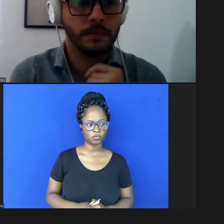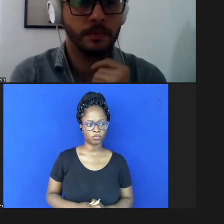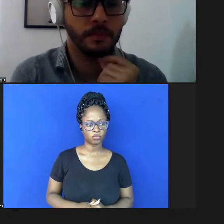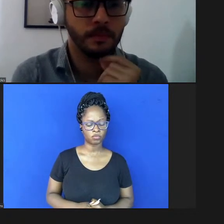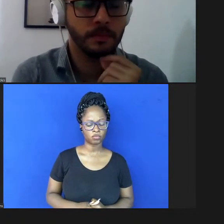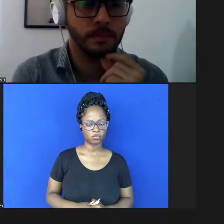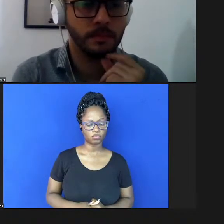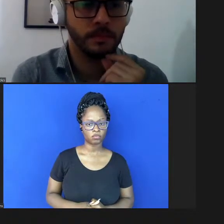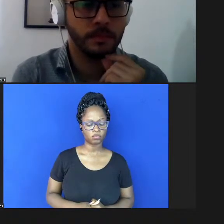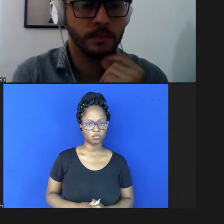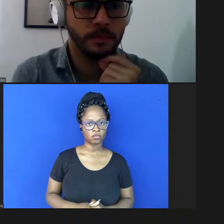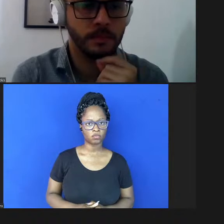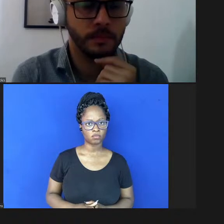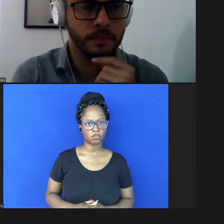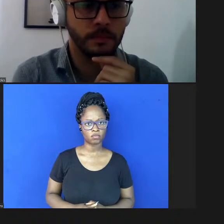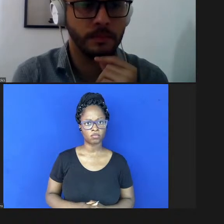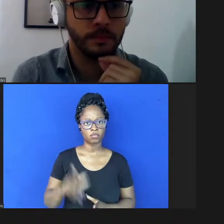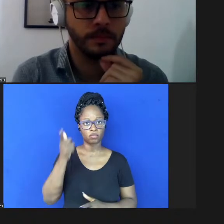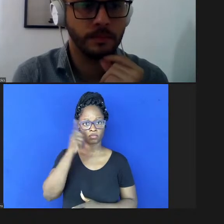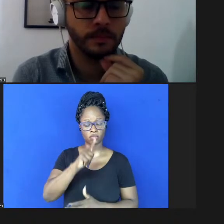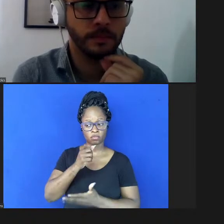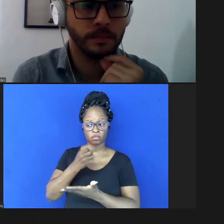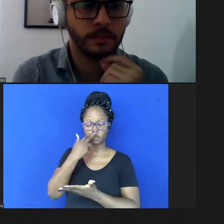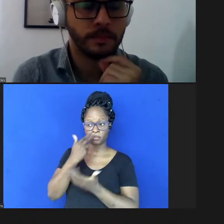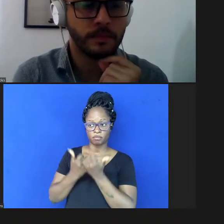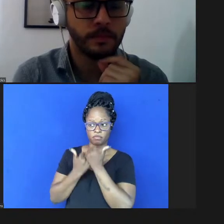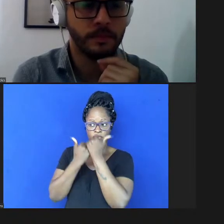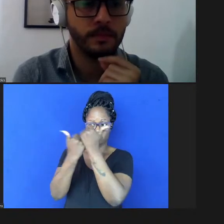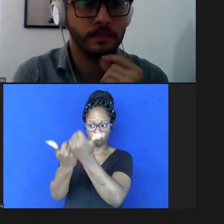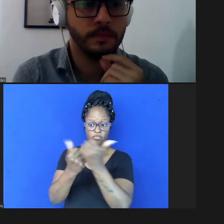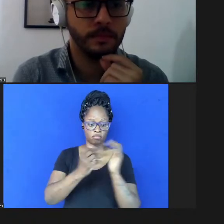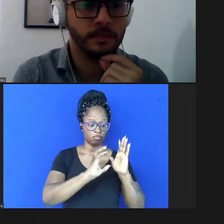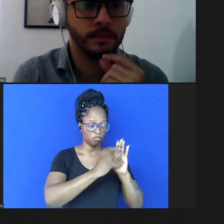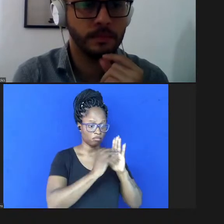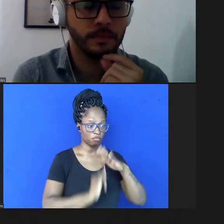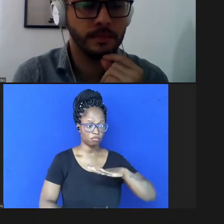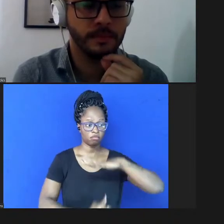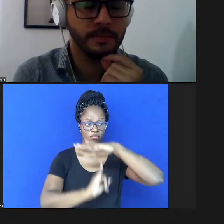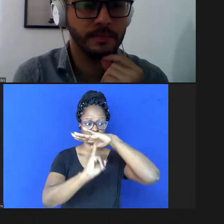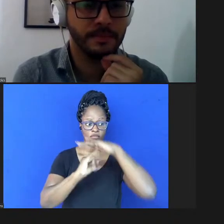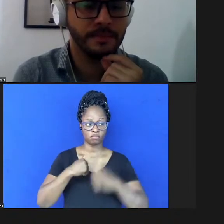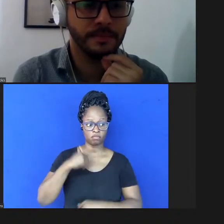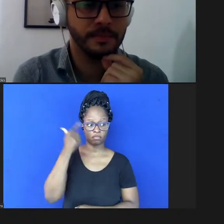dar suporte a um repositório institucional isso